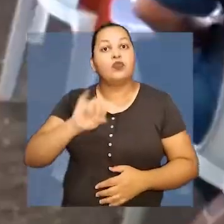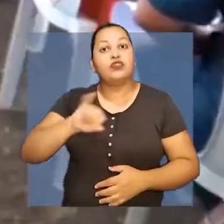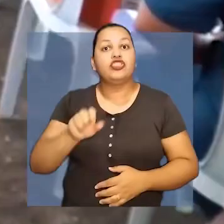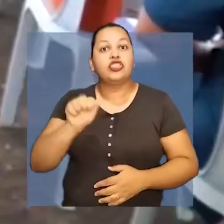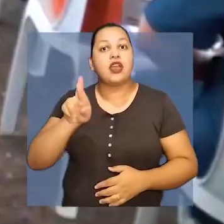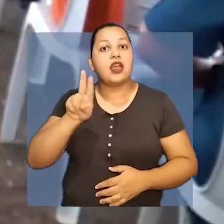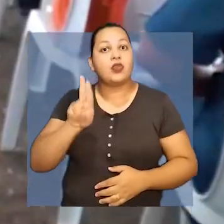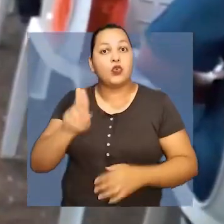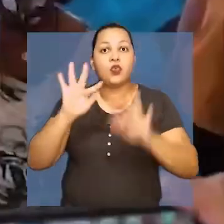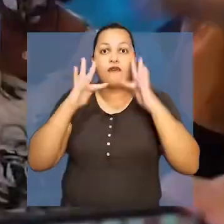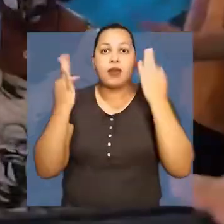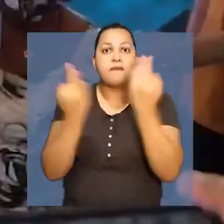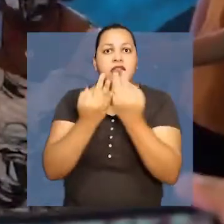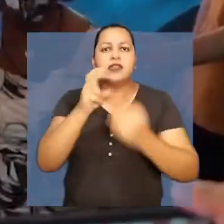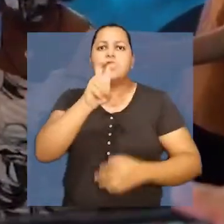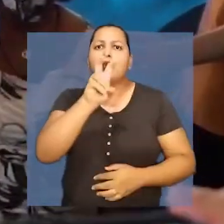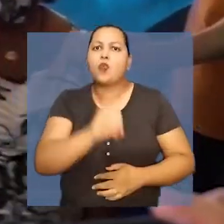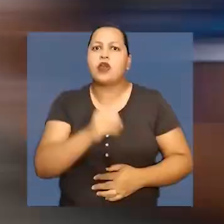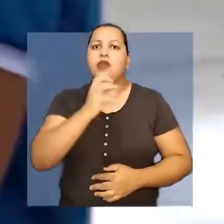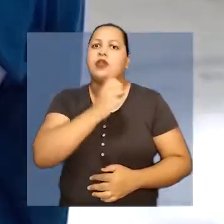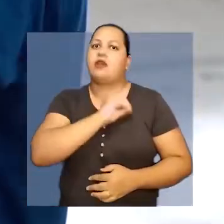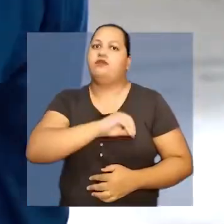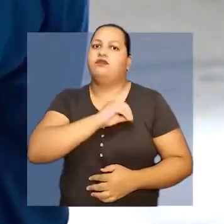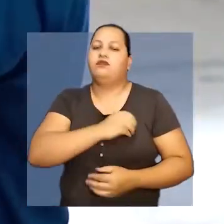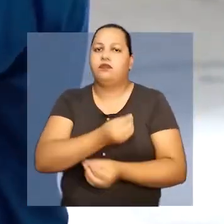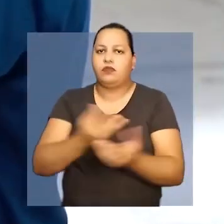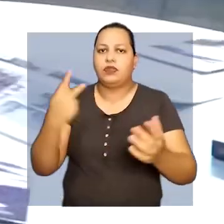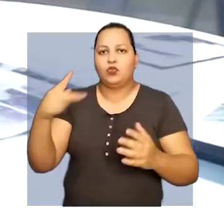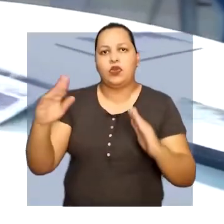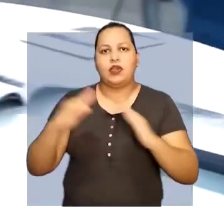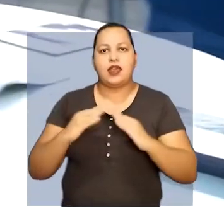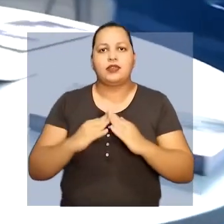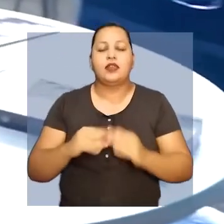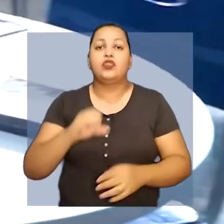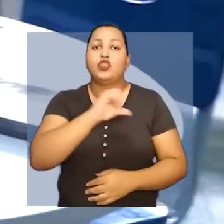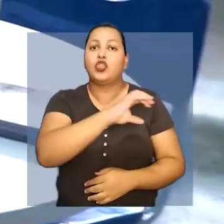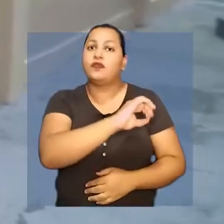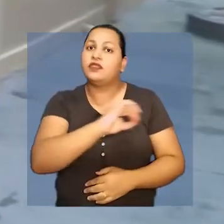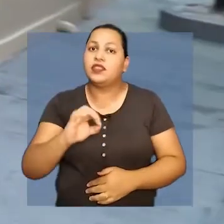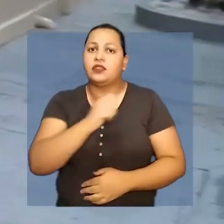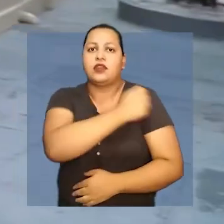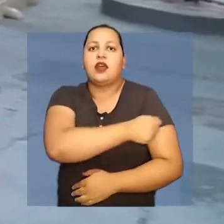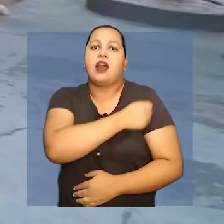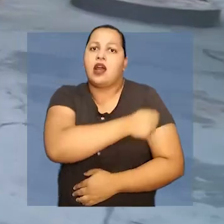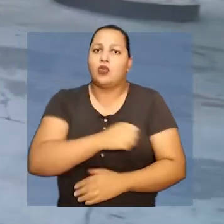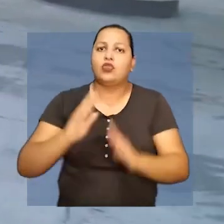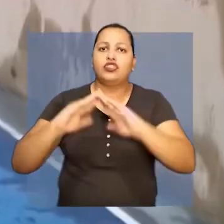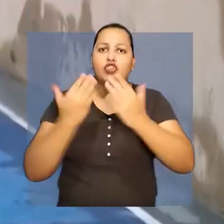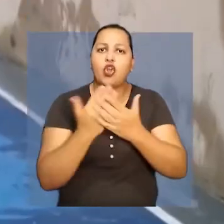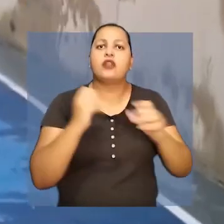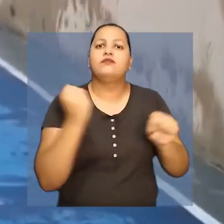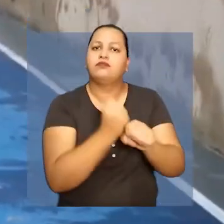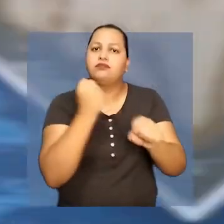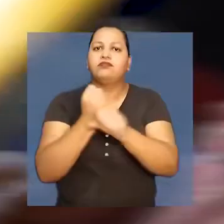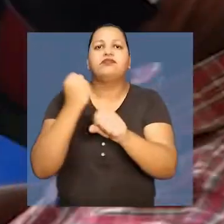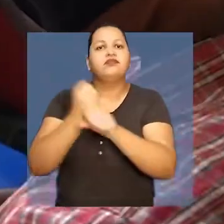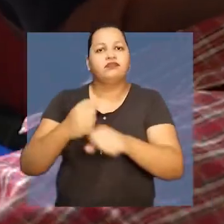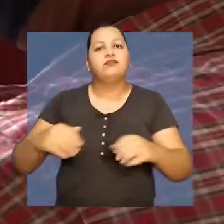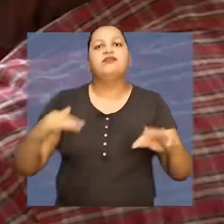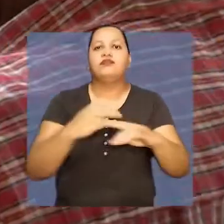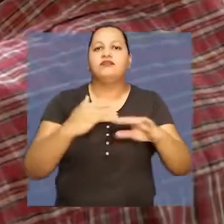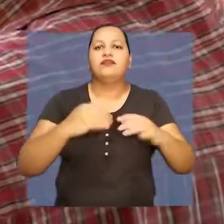receberam 50 benefícios do sua casa. 900 alunos ganharam reconstruída a escola Dom Mário de Vilas Boas.